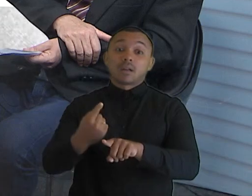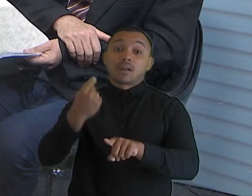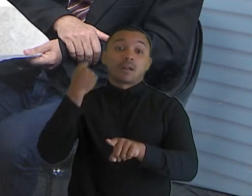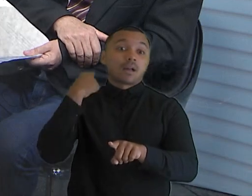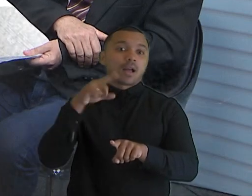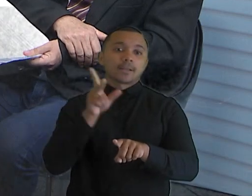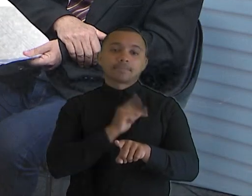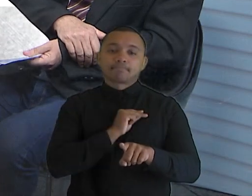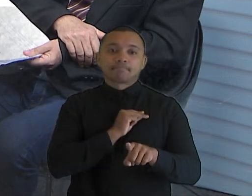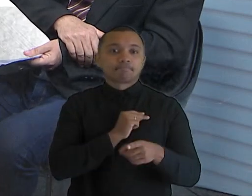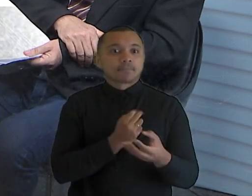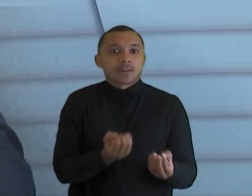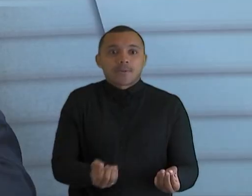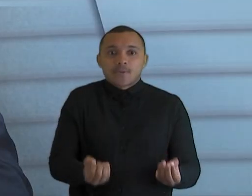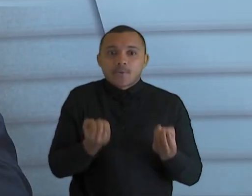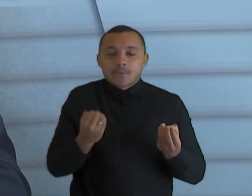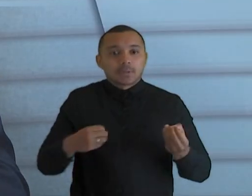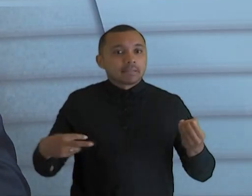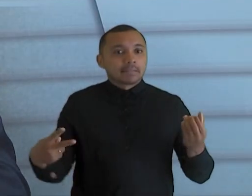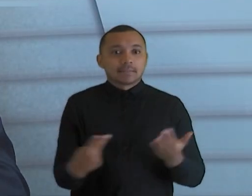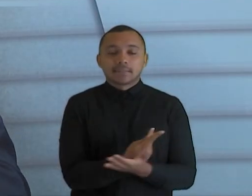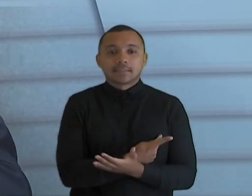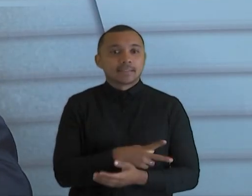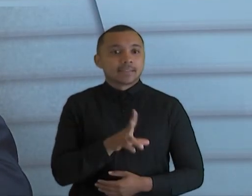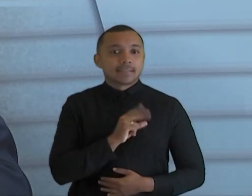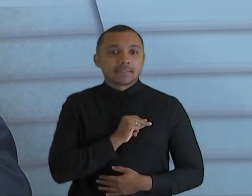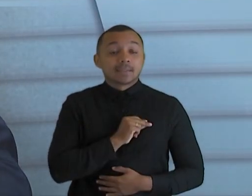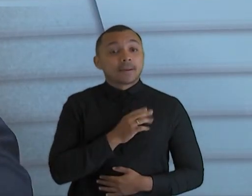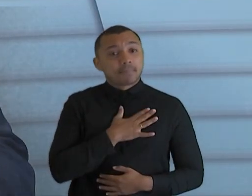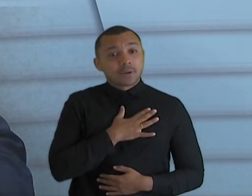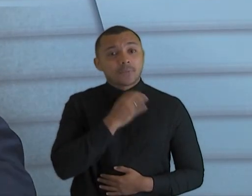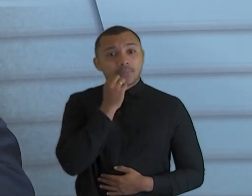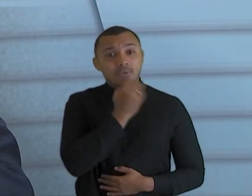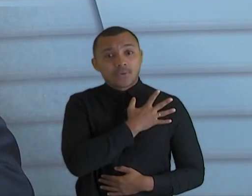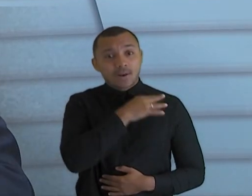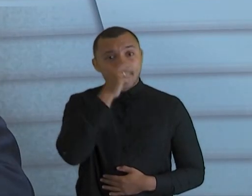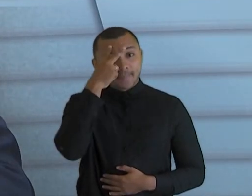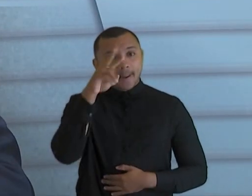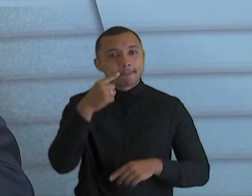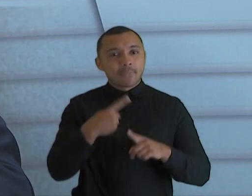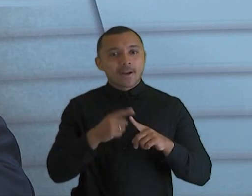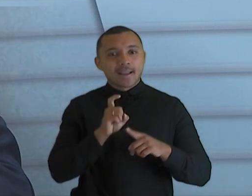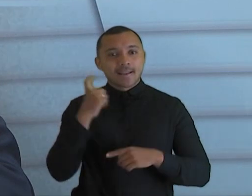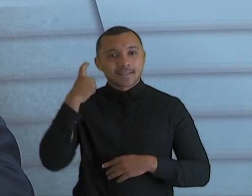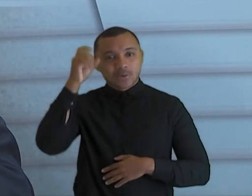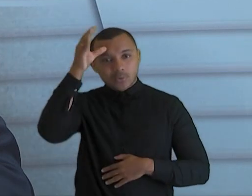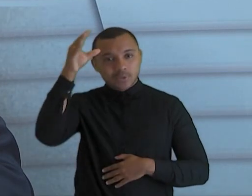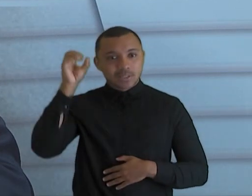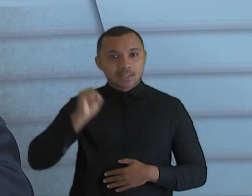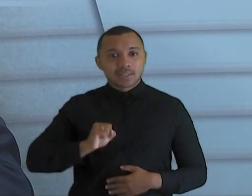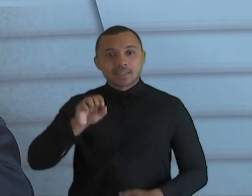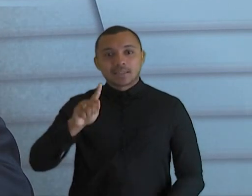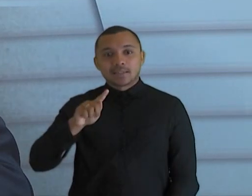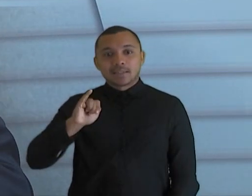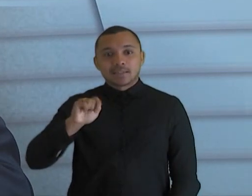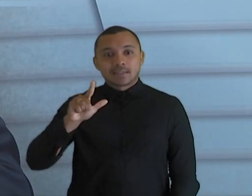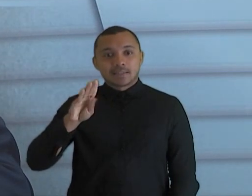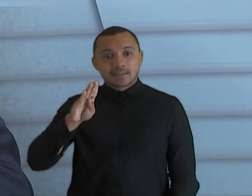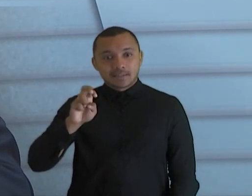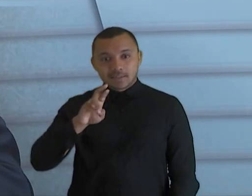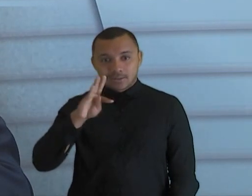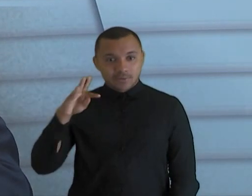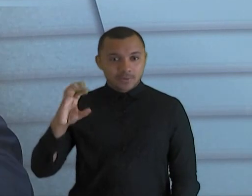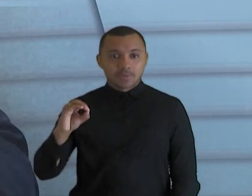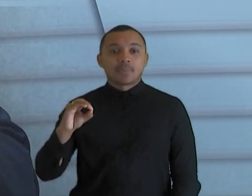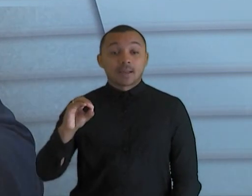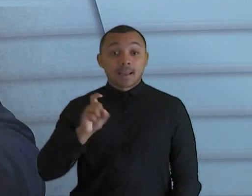espantados com aquele desafio. Mas eu gosto de lembrar de uma frase da época do nosso conselheiro-presidente, o Edilberto Pontes, era o presidente da época.